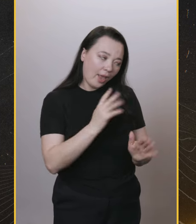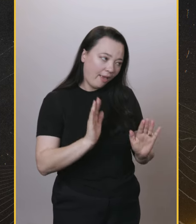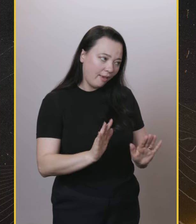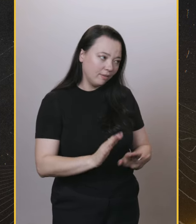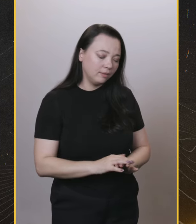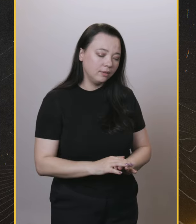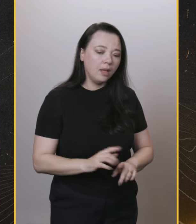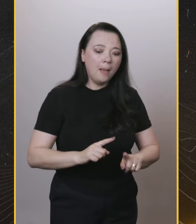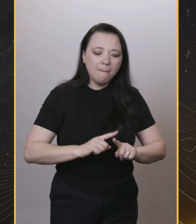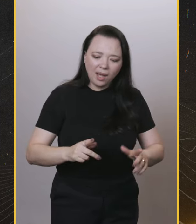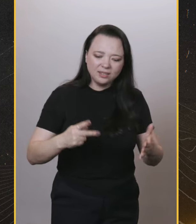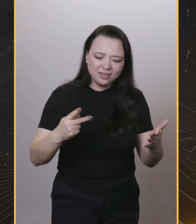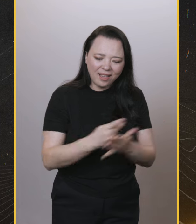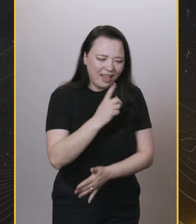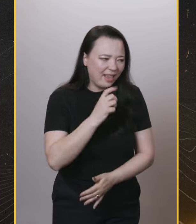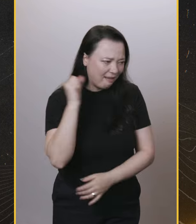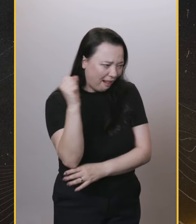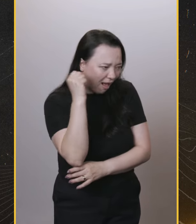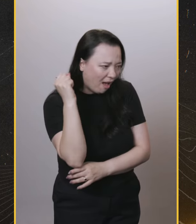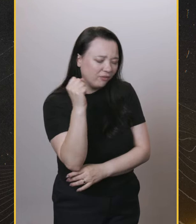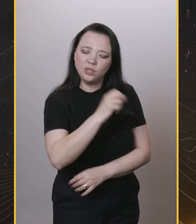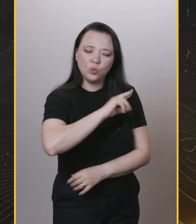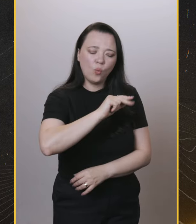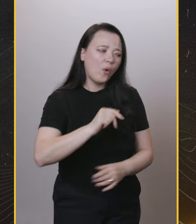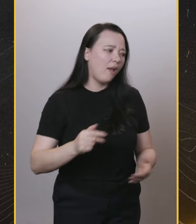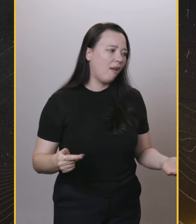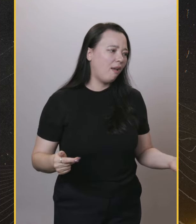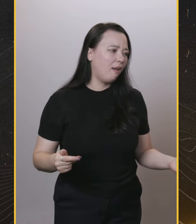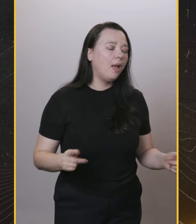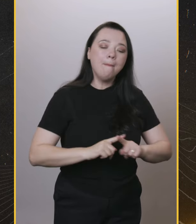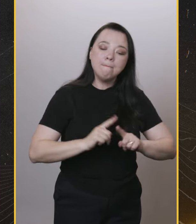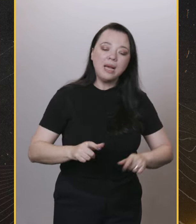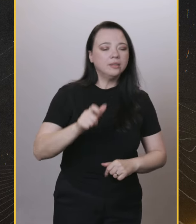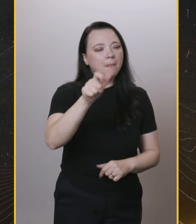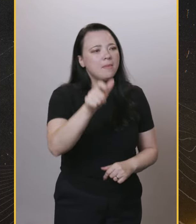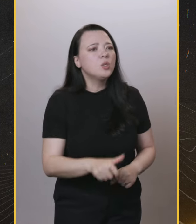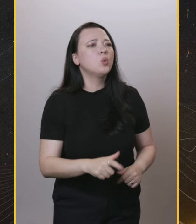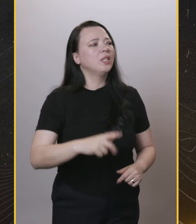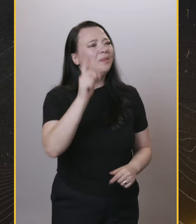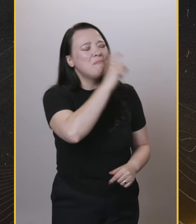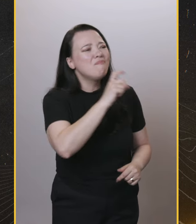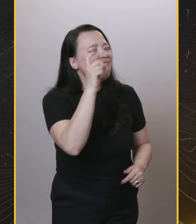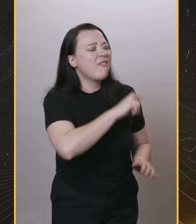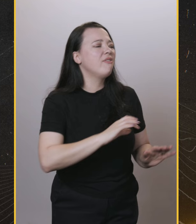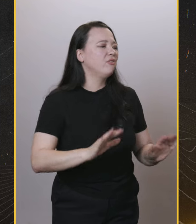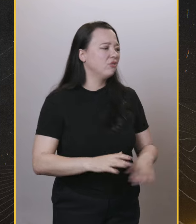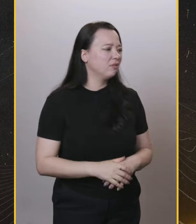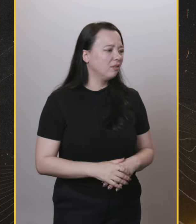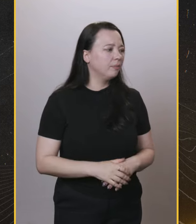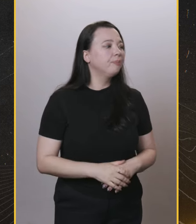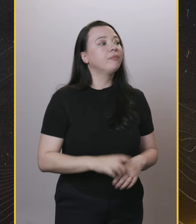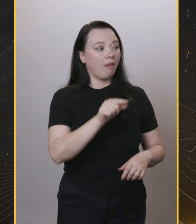social, de comunicar mais. Tudo bem. Mas se o meu erro é esse, de não ter aparecido muito, eu acho que não é um erro grave.